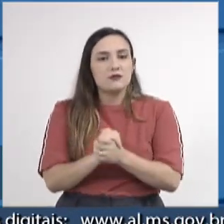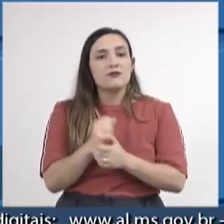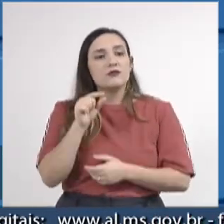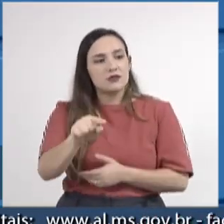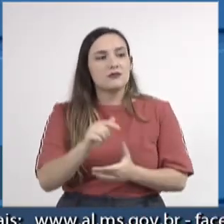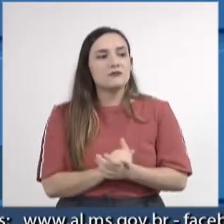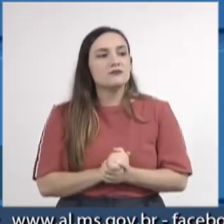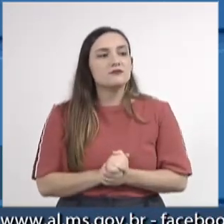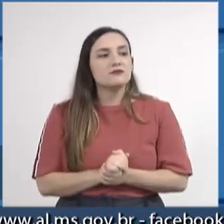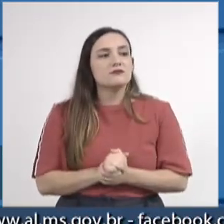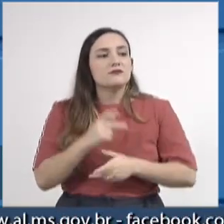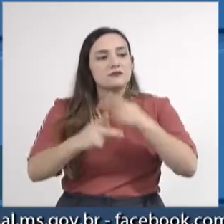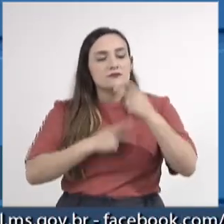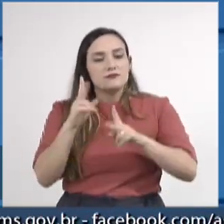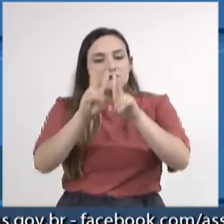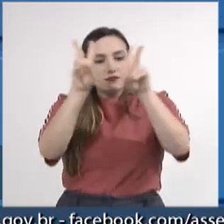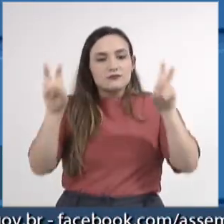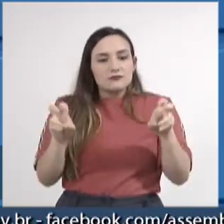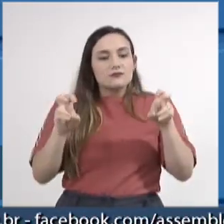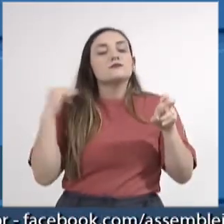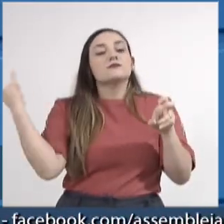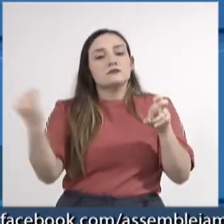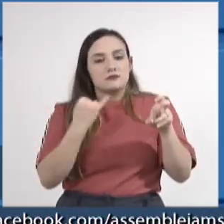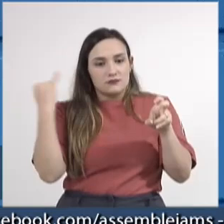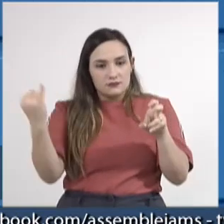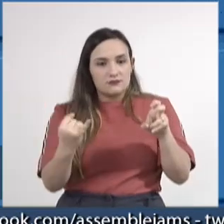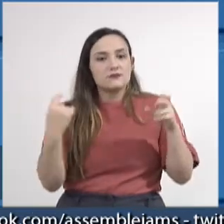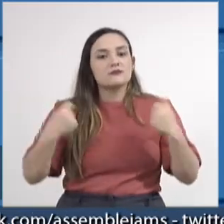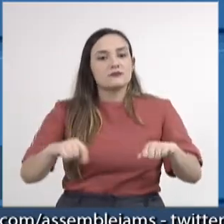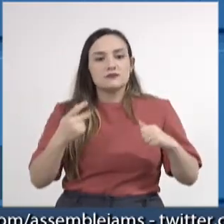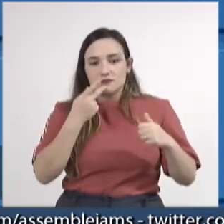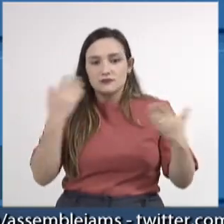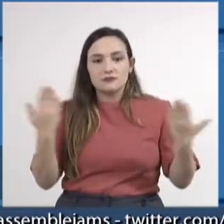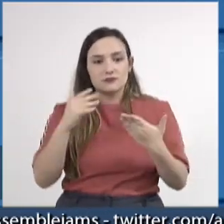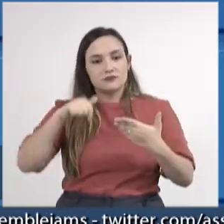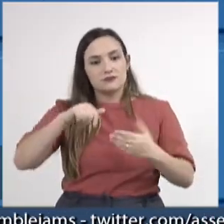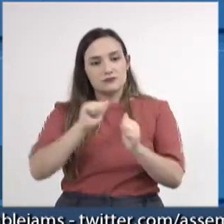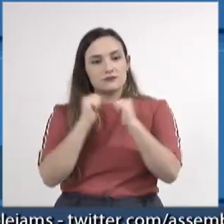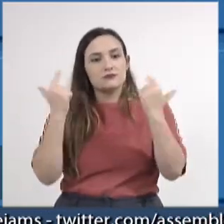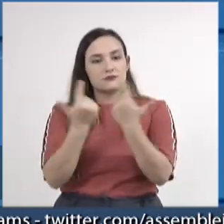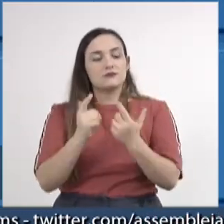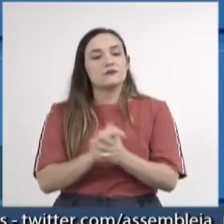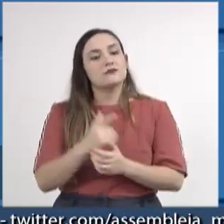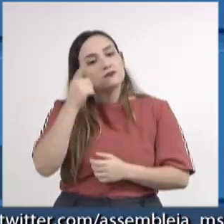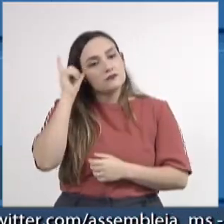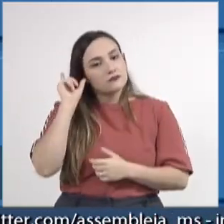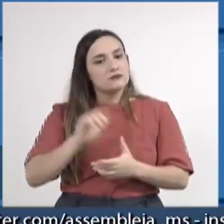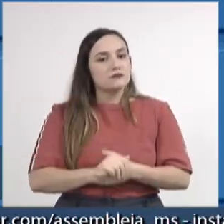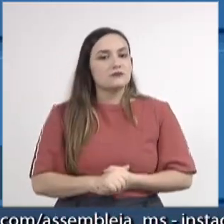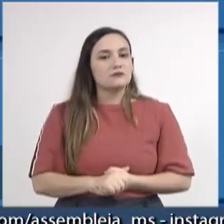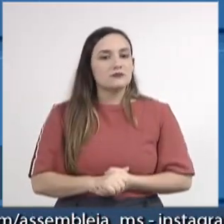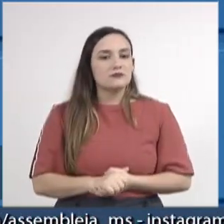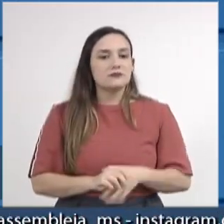Excelência, por trazer esse tema oportuno e necessário nesta Casa de Leis. Ontem acompanhava pela sessão remota, não